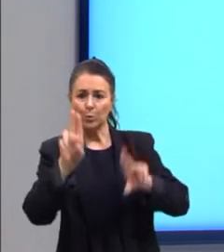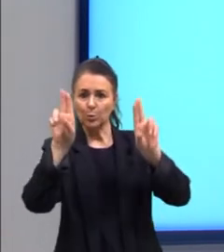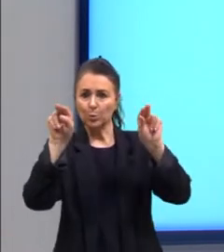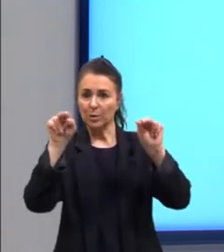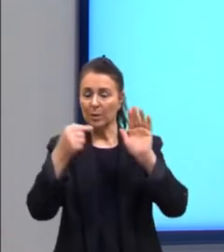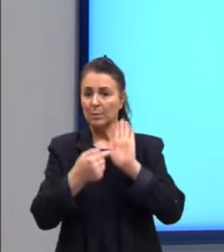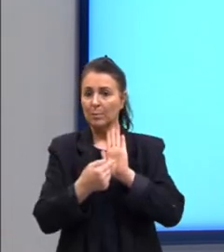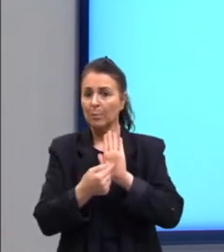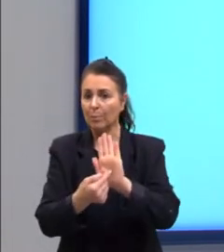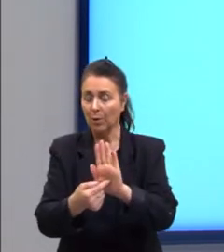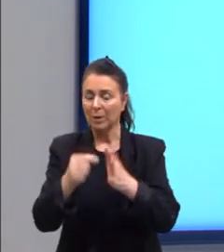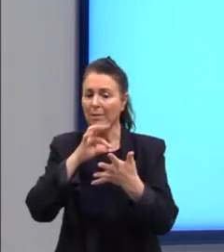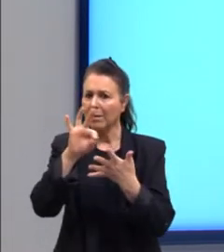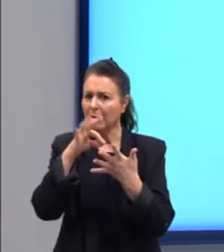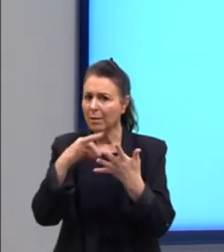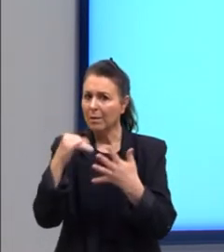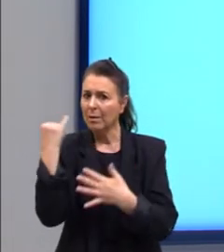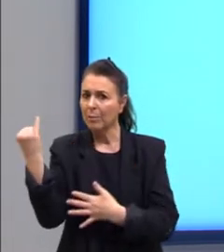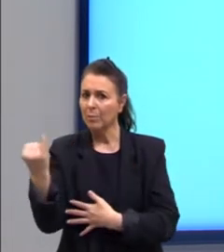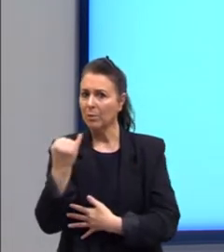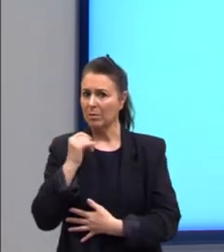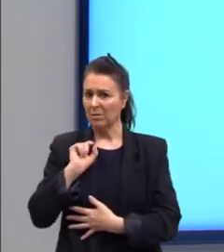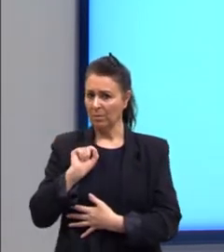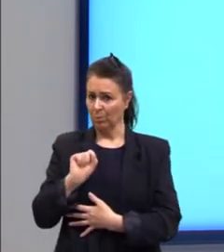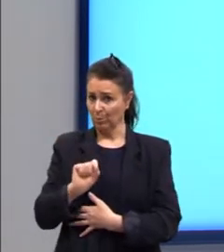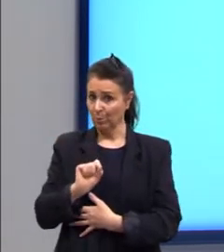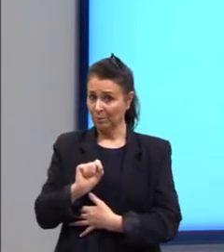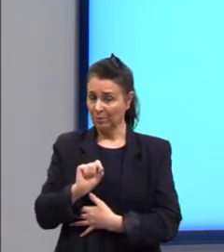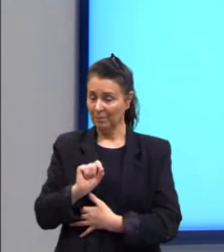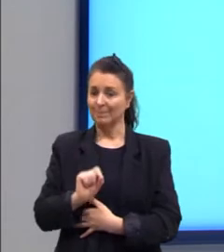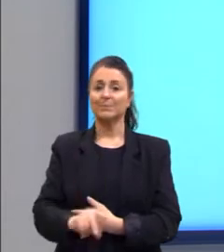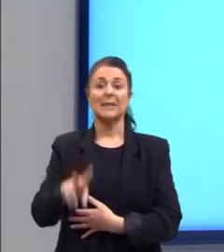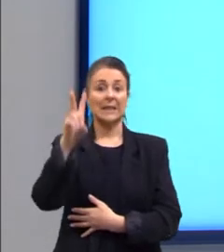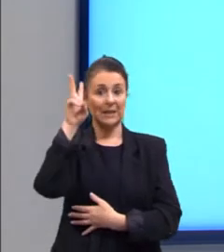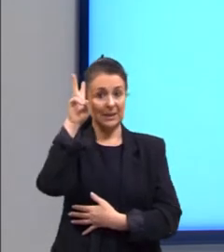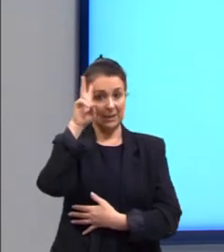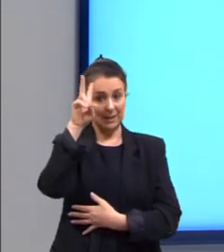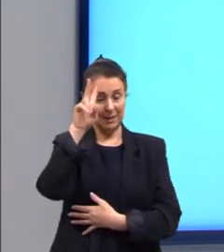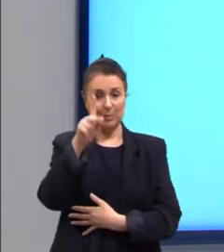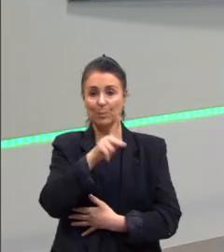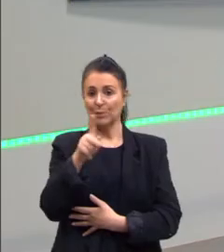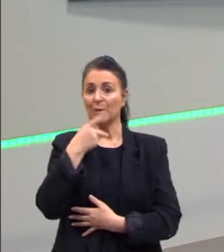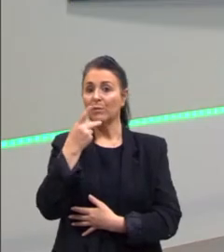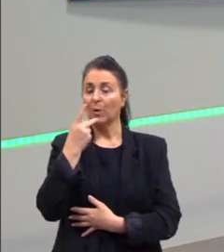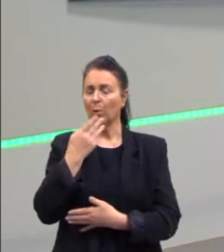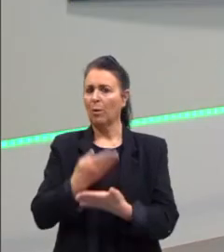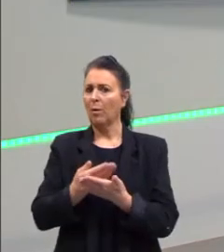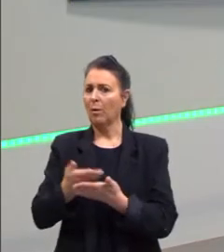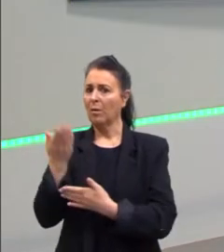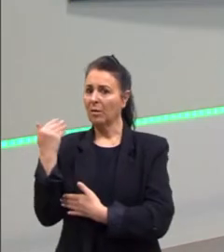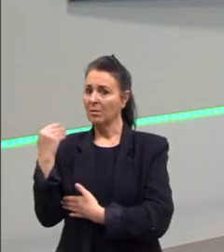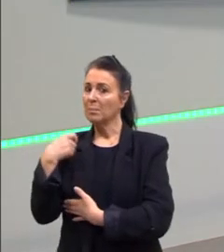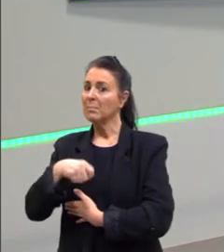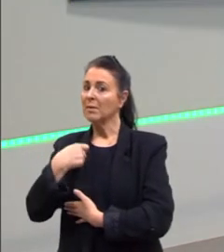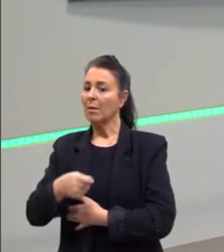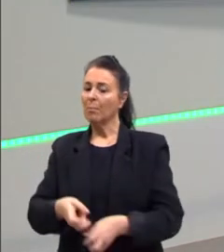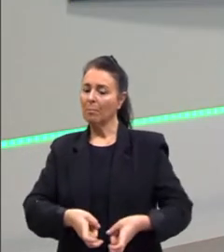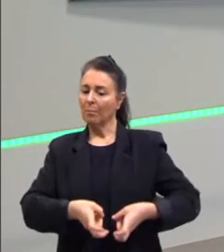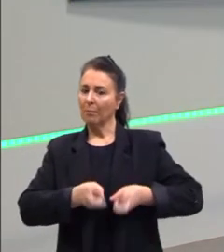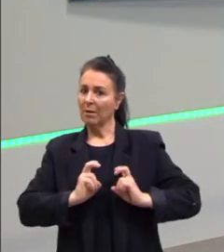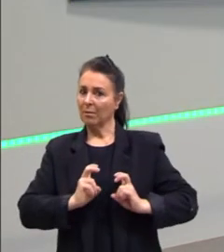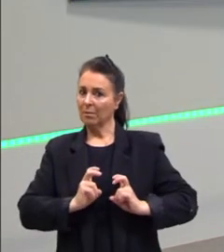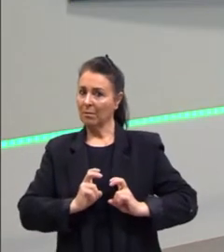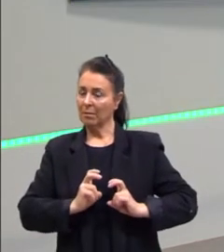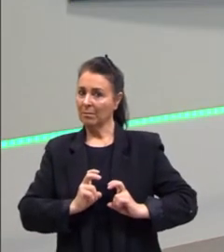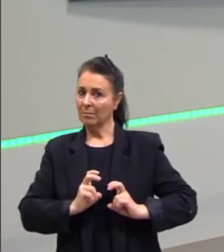importância de ser. Lembra que eu comentei com vocês já em outras aulas que nós precisamos perceber aqui